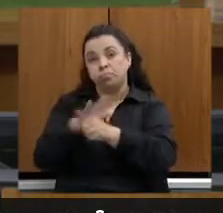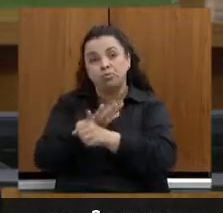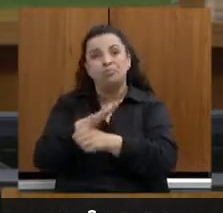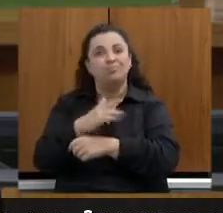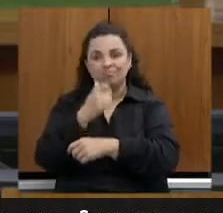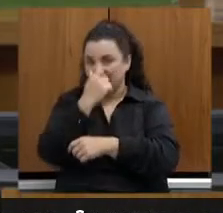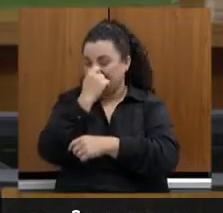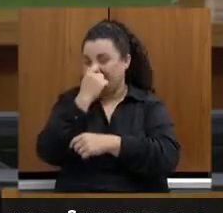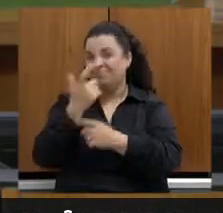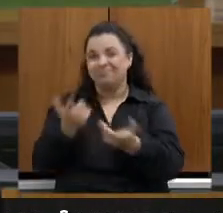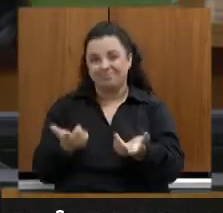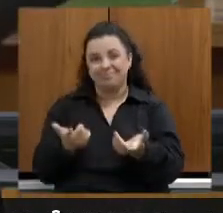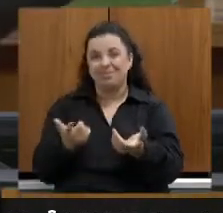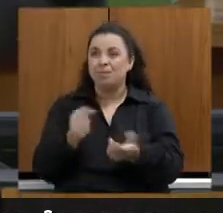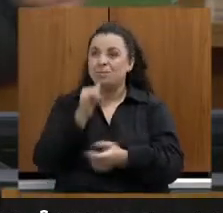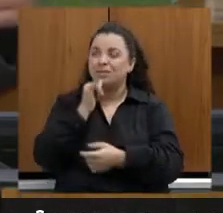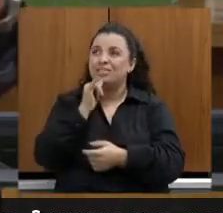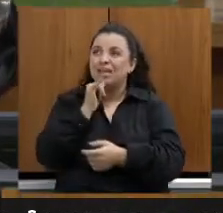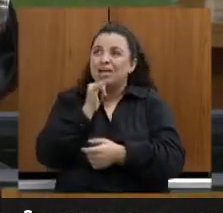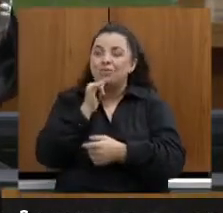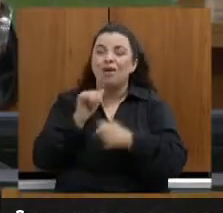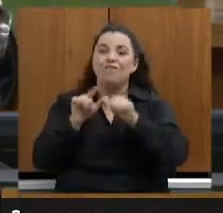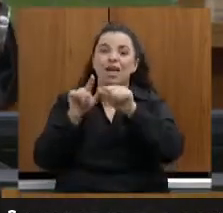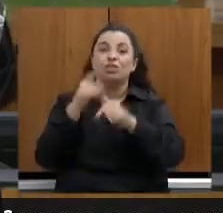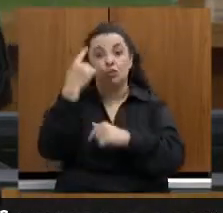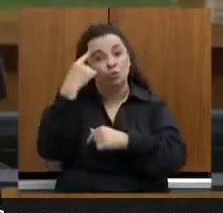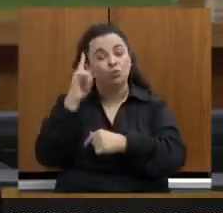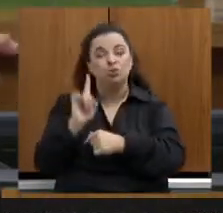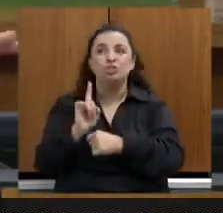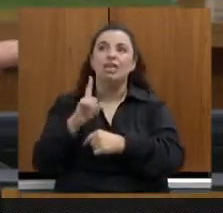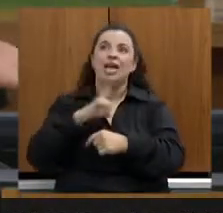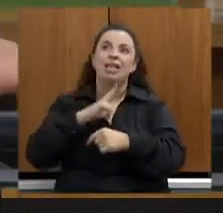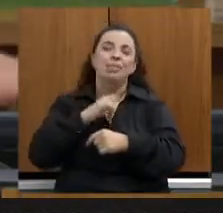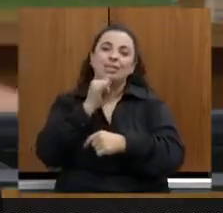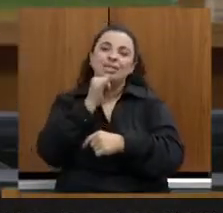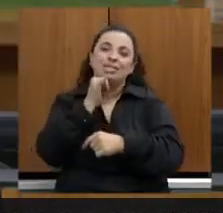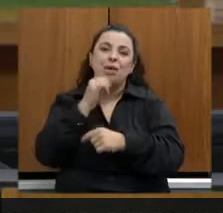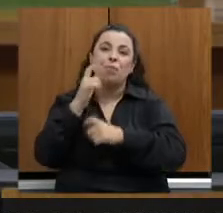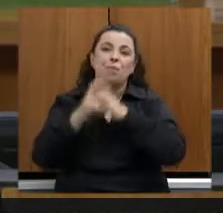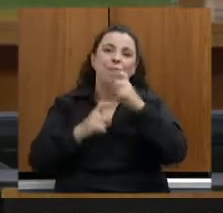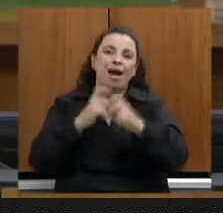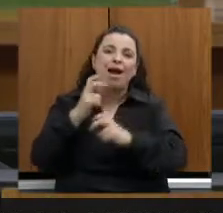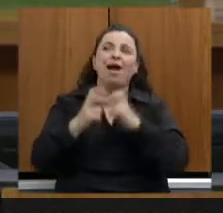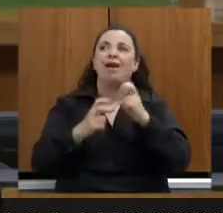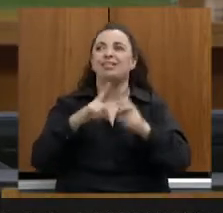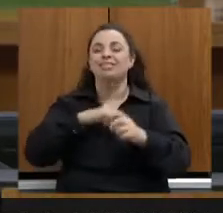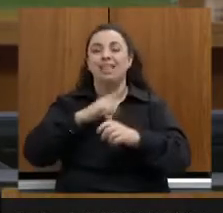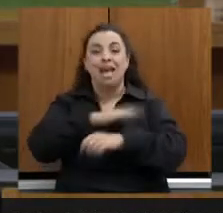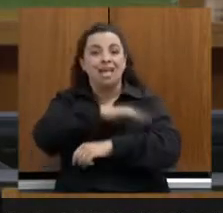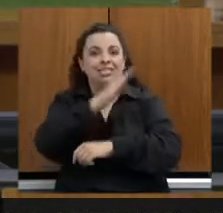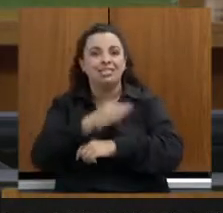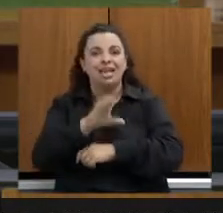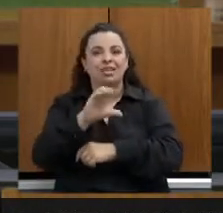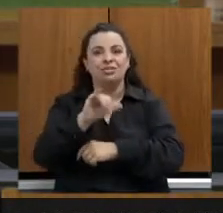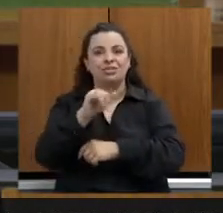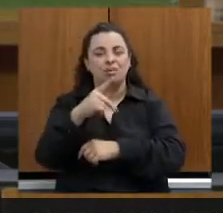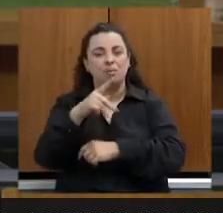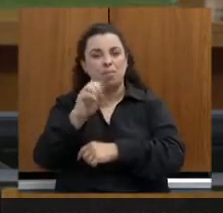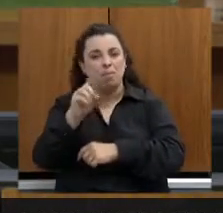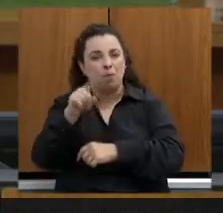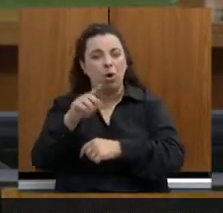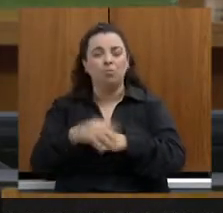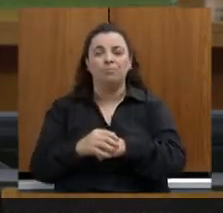do... os parques, a Serra do Cipó, enfim, podem viver em Belo Horizonte. O Mineirinho, eu vou